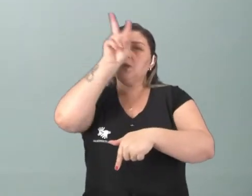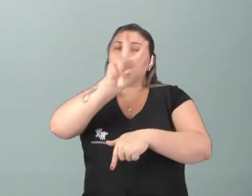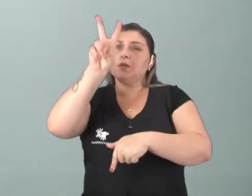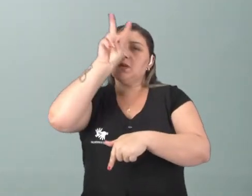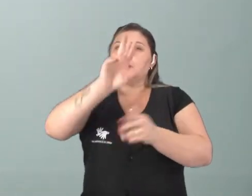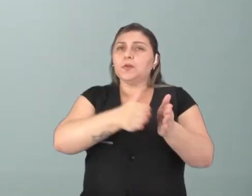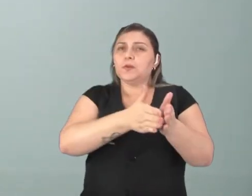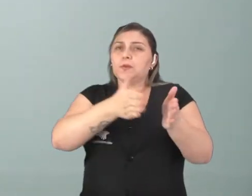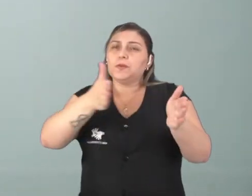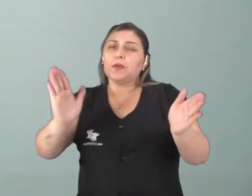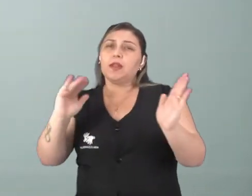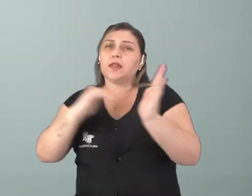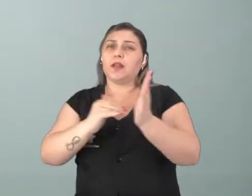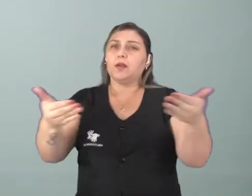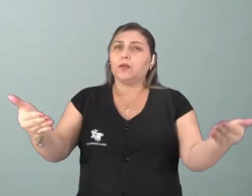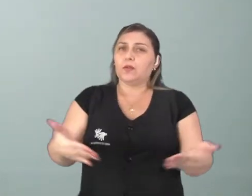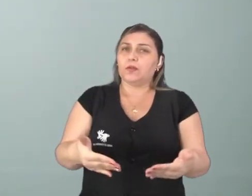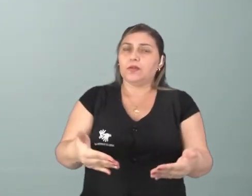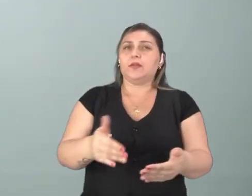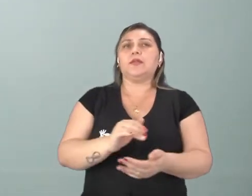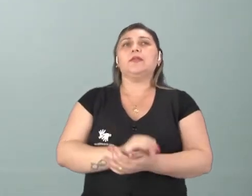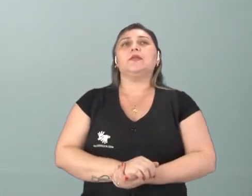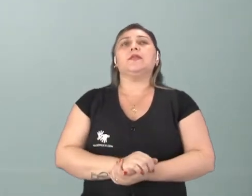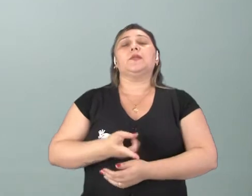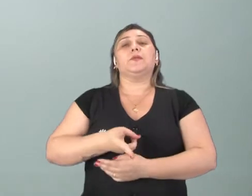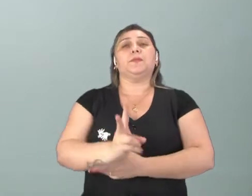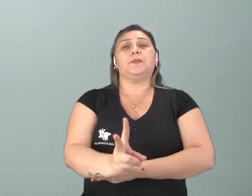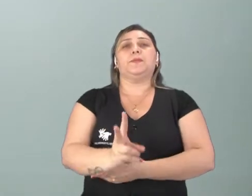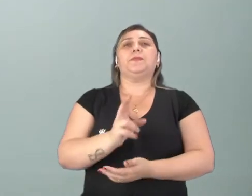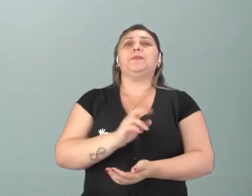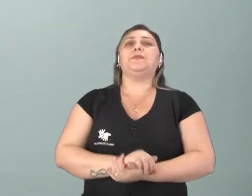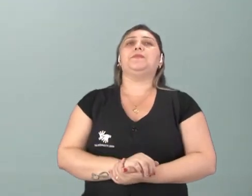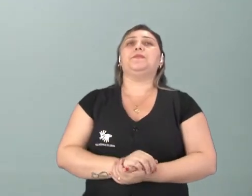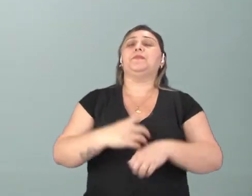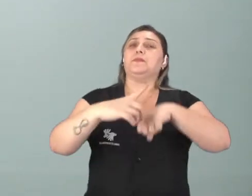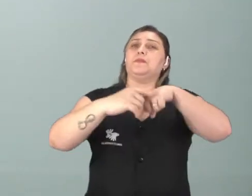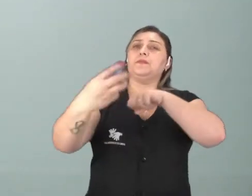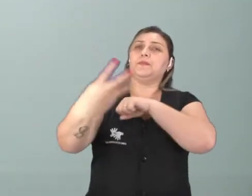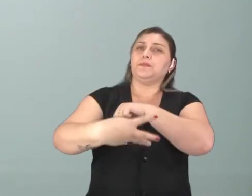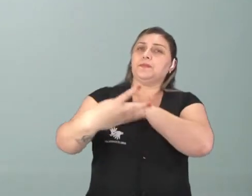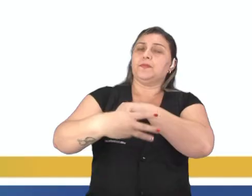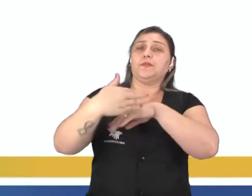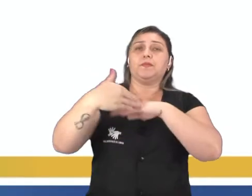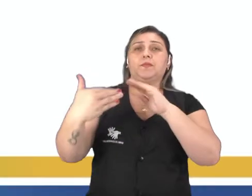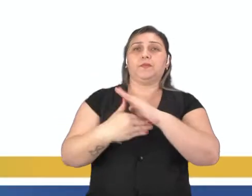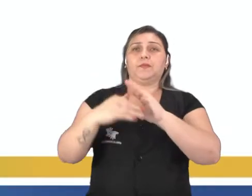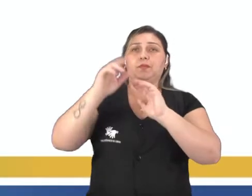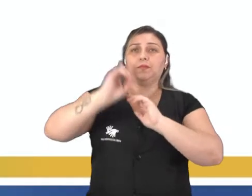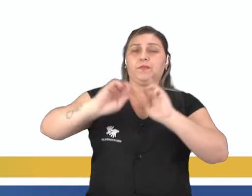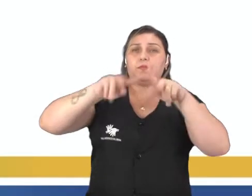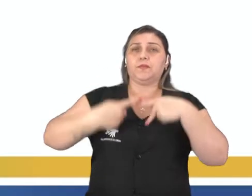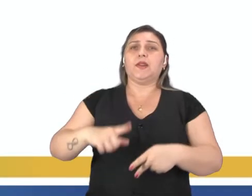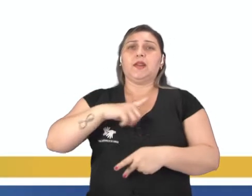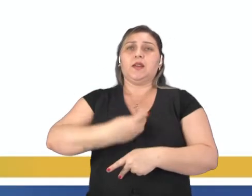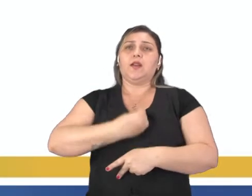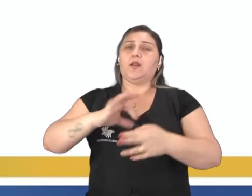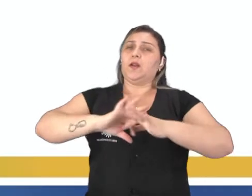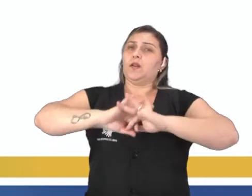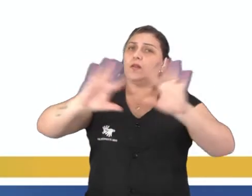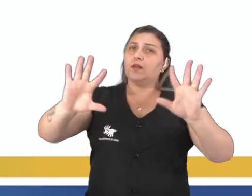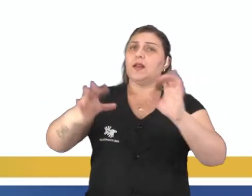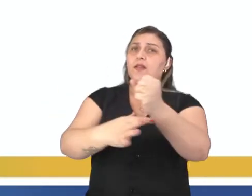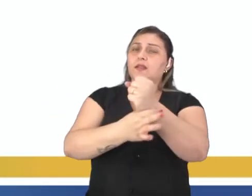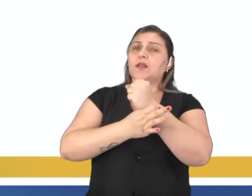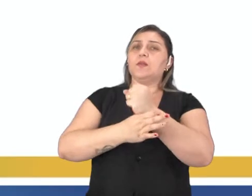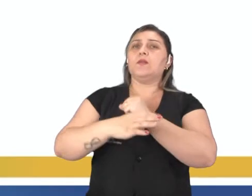perpetua até os dias atuais. Continuando aí, tem o artigo 3 que diz que todo ser humano tem direito à vida, à liberdade e à